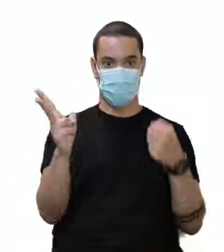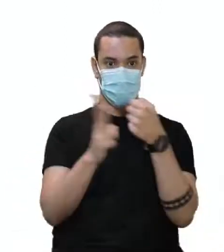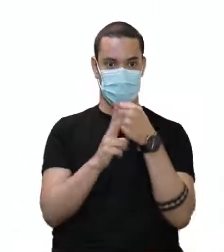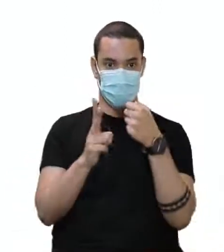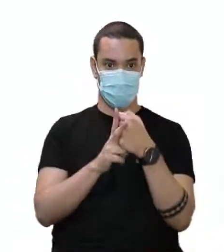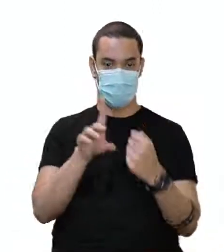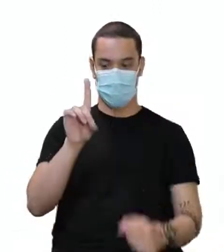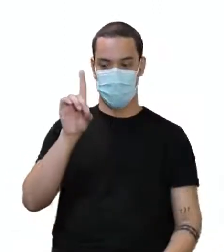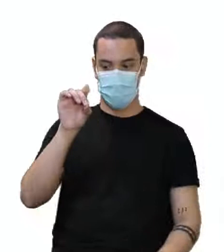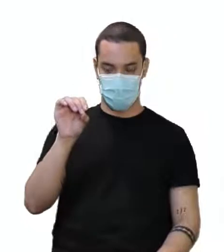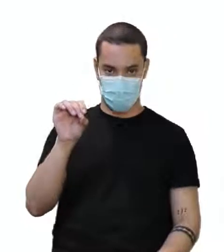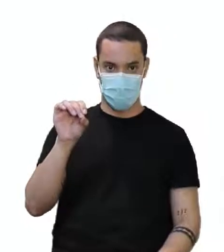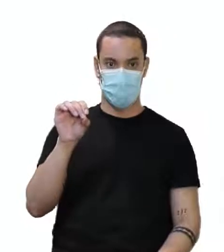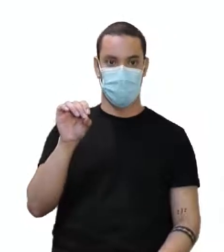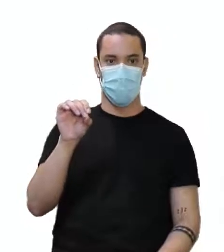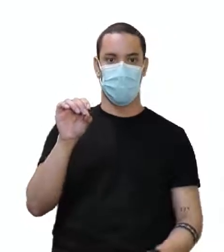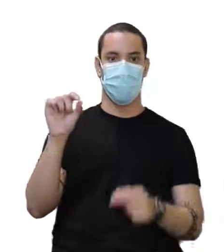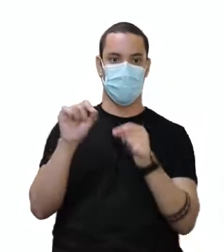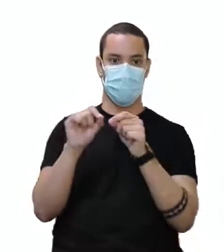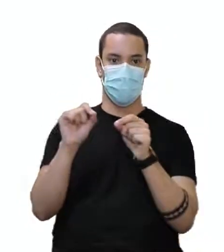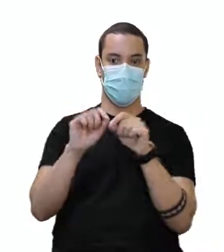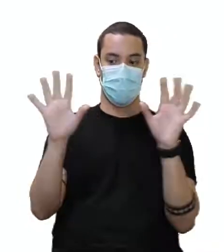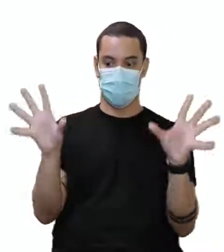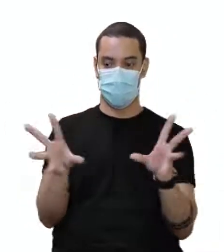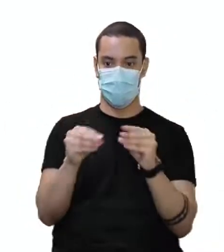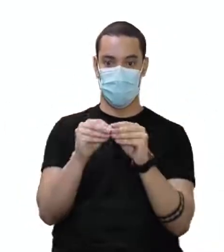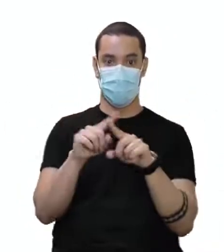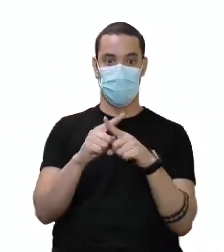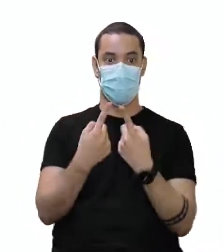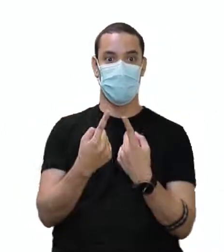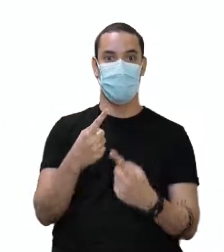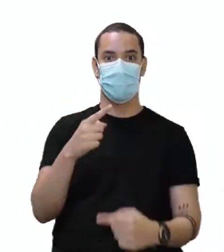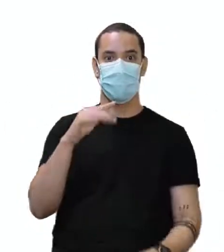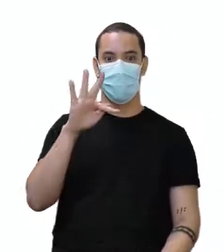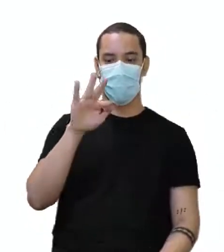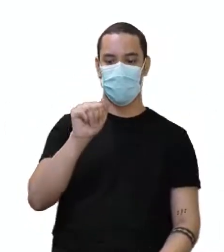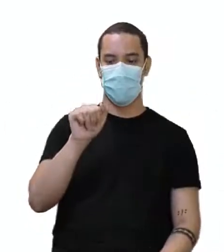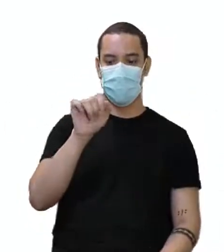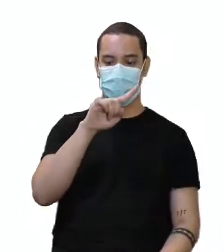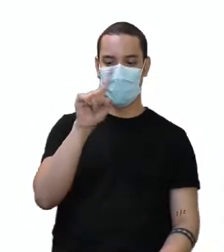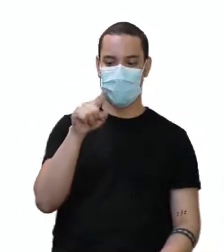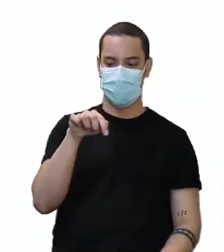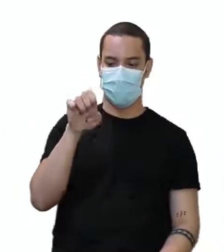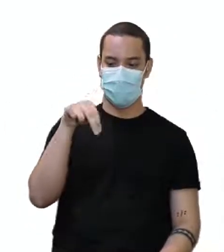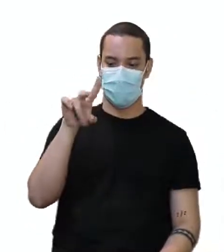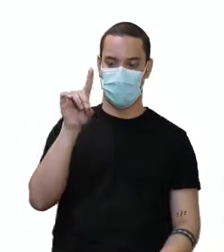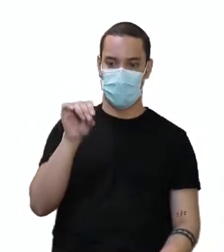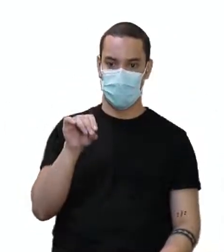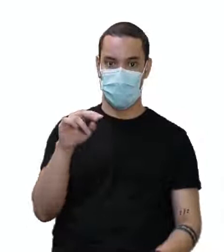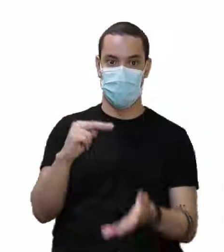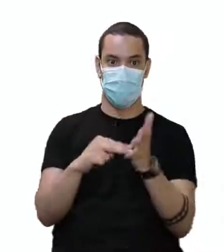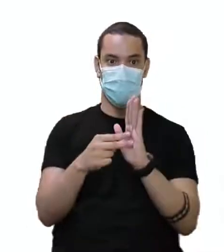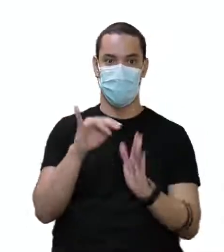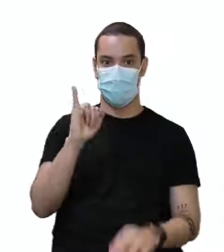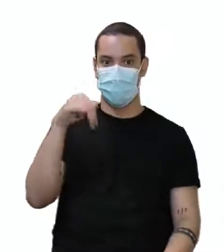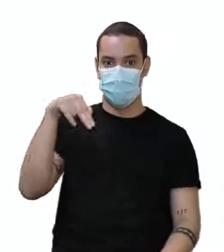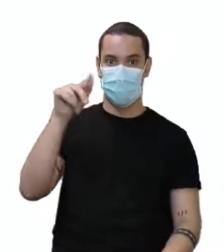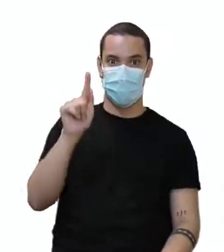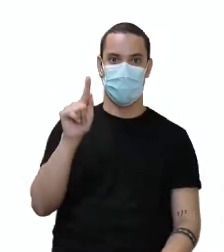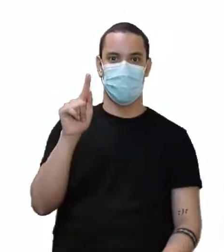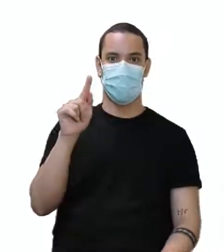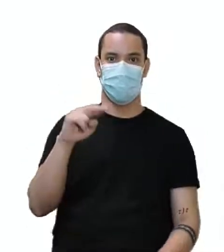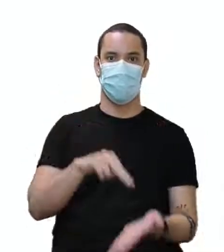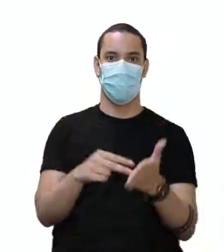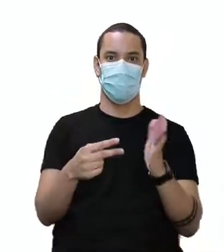que é só esse aqui, o fazer. Só que como eu falo fazendo, então eu preciso acrescentar esse ing no final do